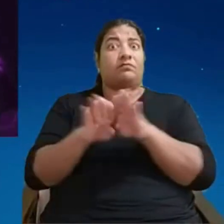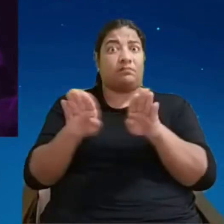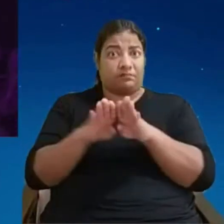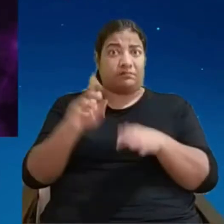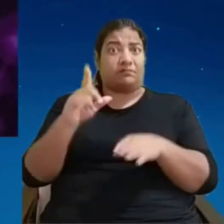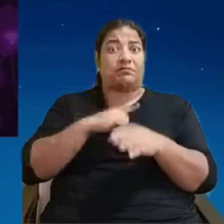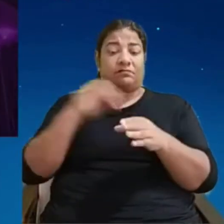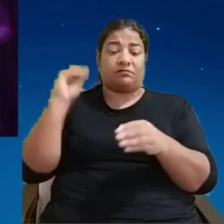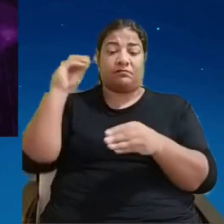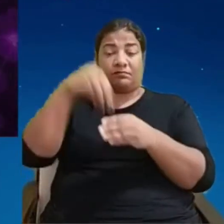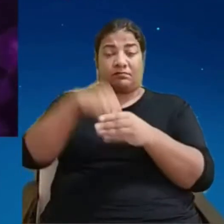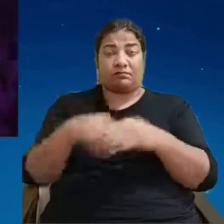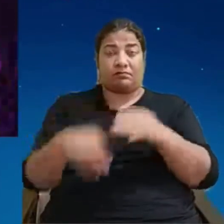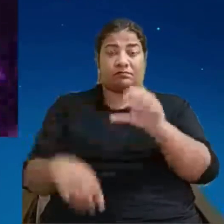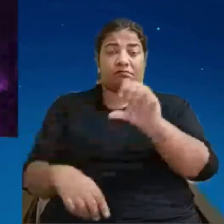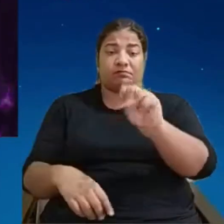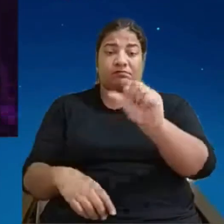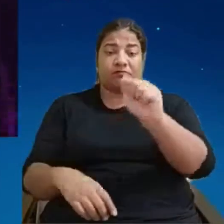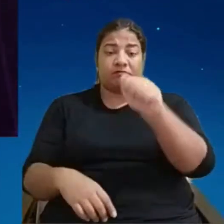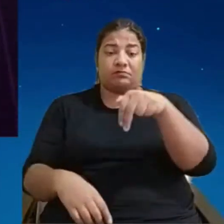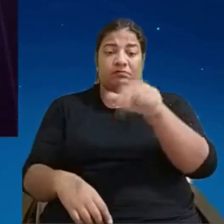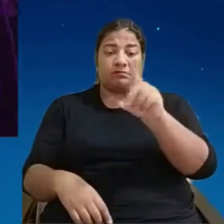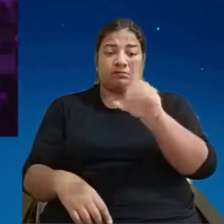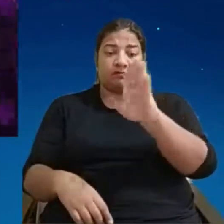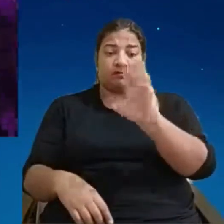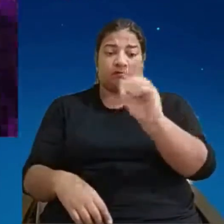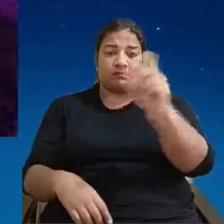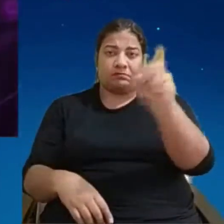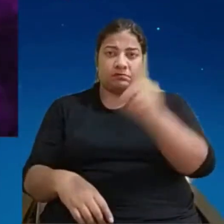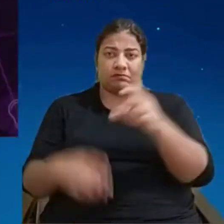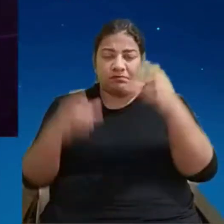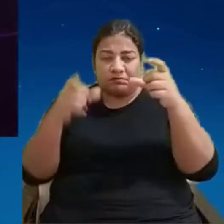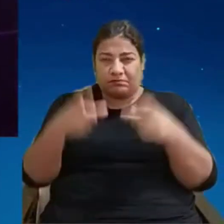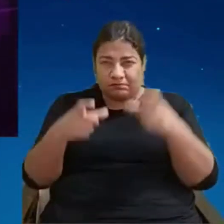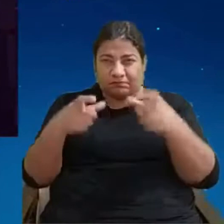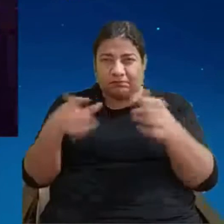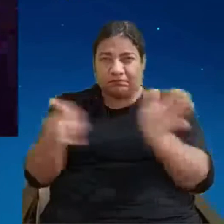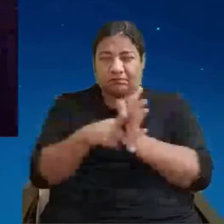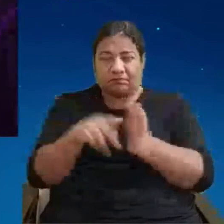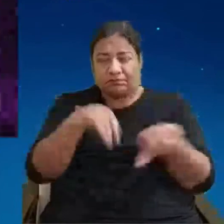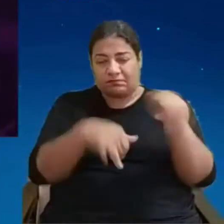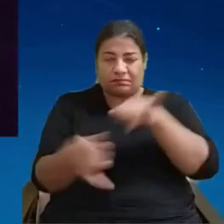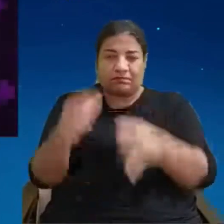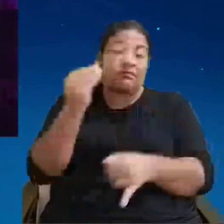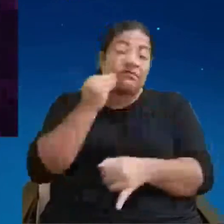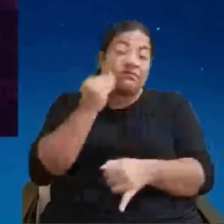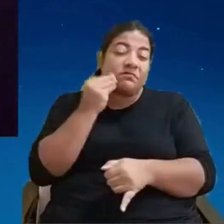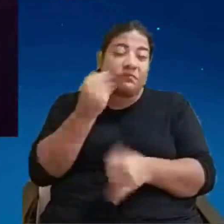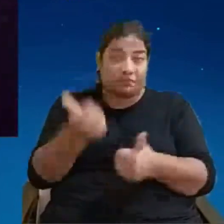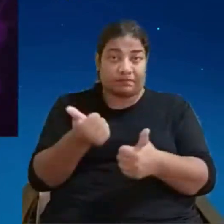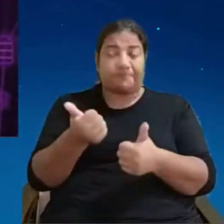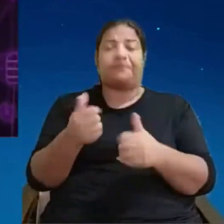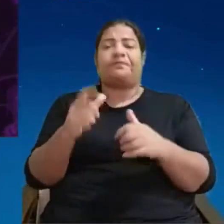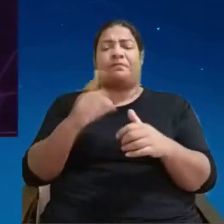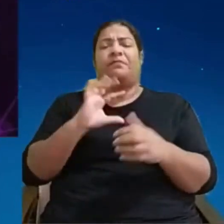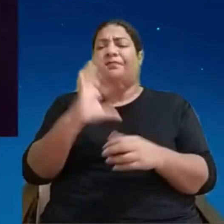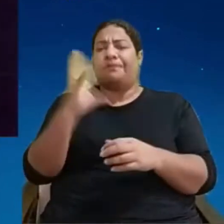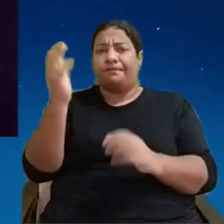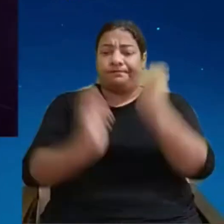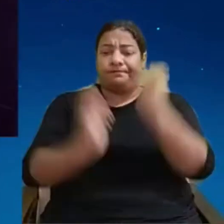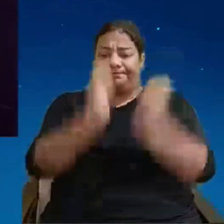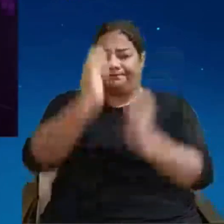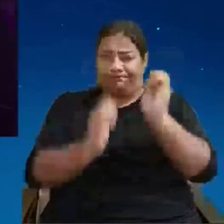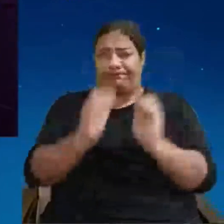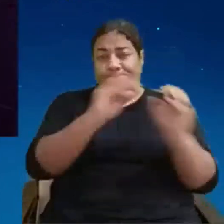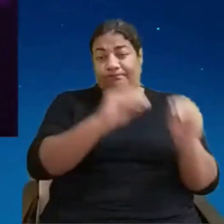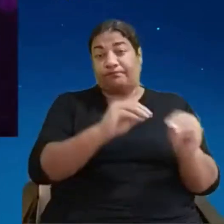Japão? Como muito da movimentação da indústria saiu do Japão, foi para a China, para outros países, ficaram